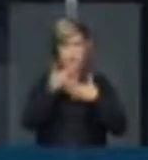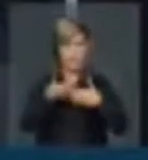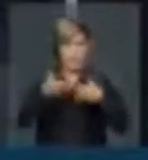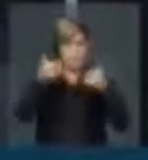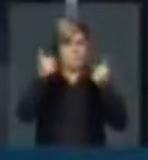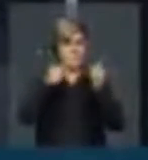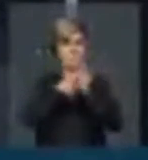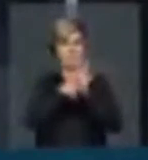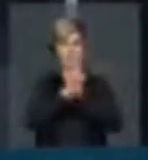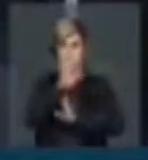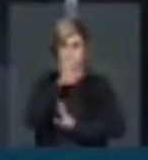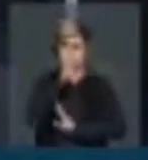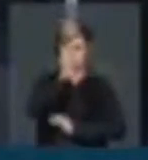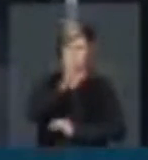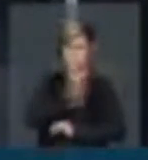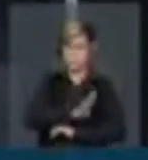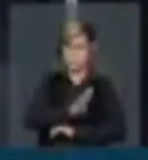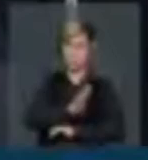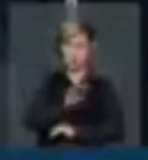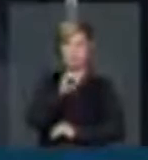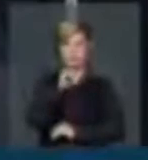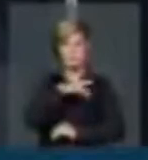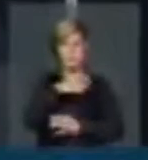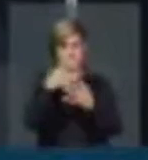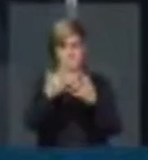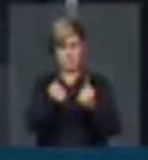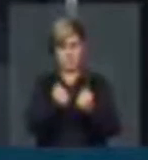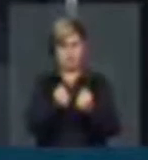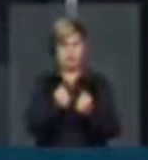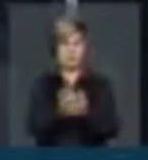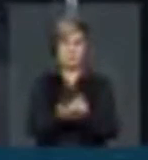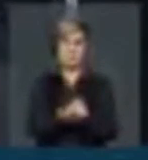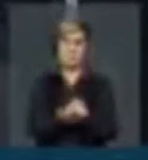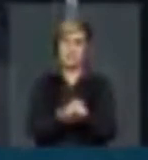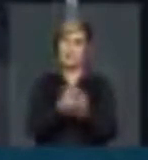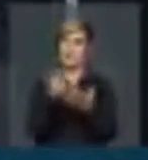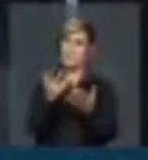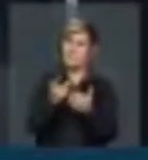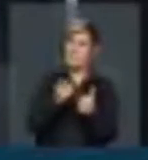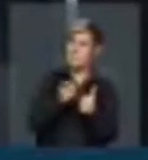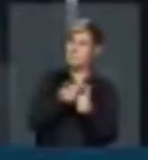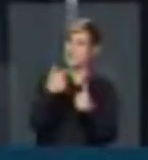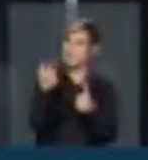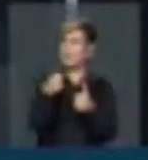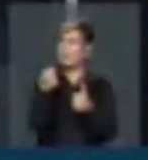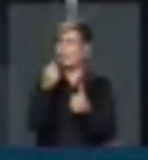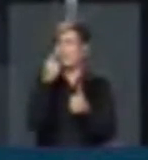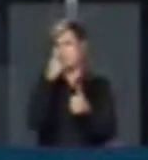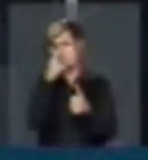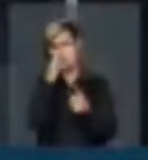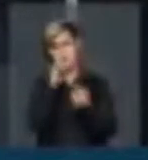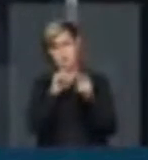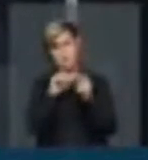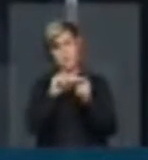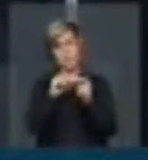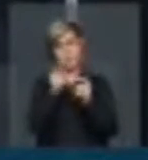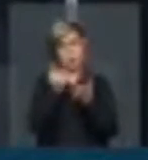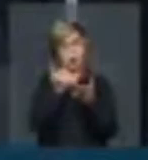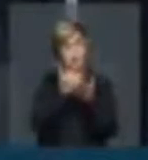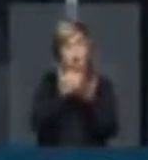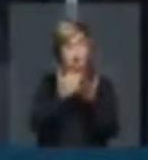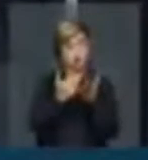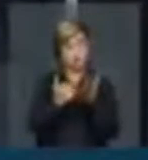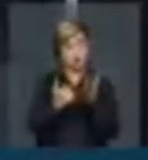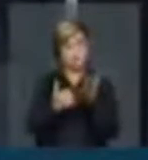libelo acusatório no caso de aceito indiciamento. Uma posição primeira deve estar em que não se deve reduzir os